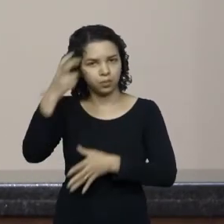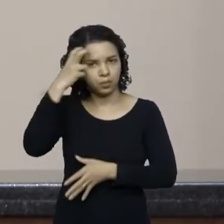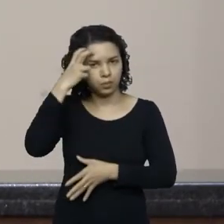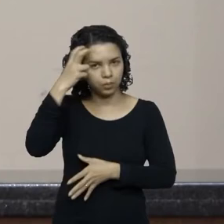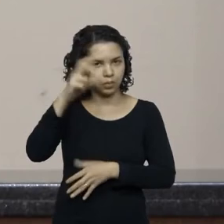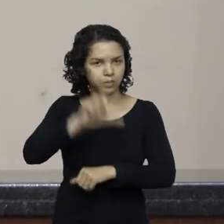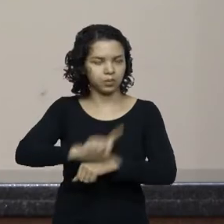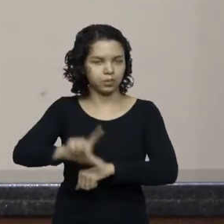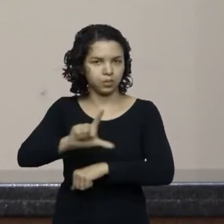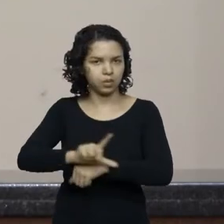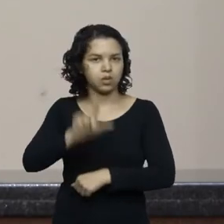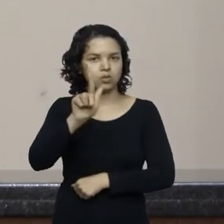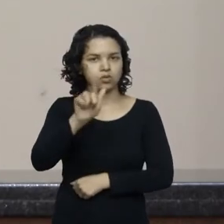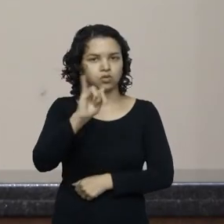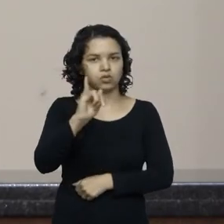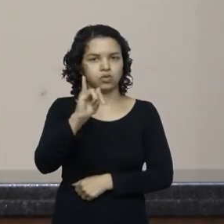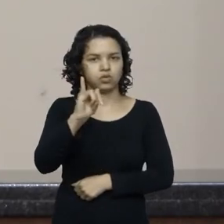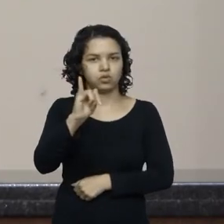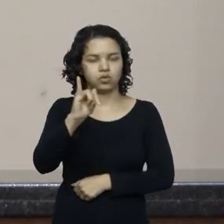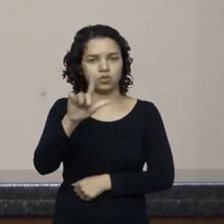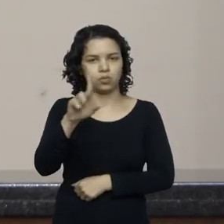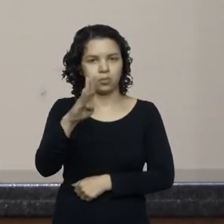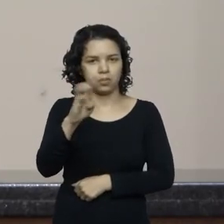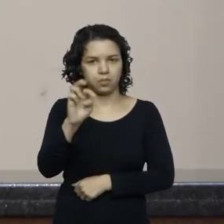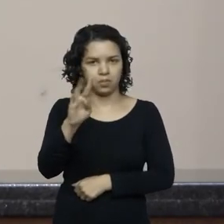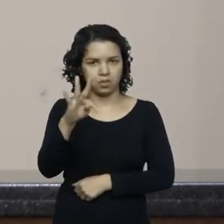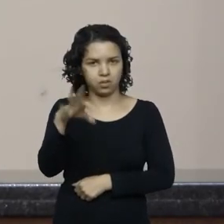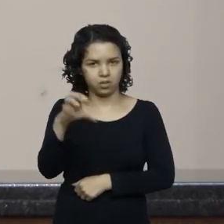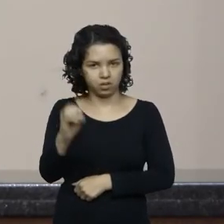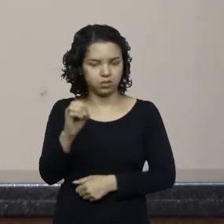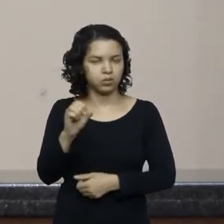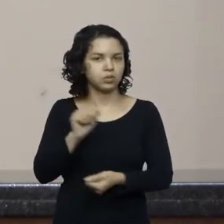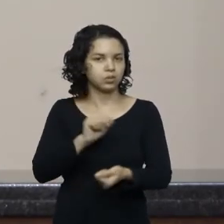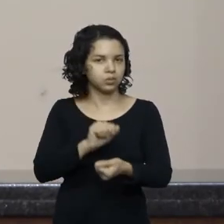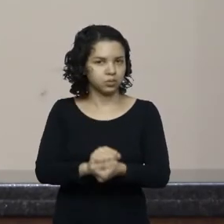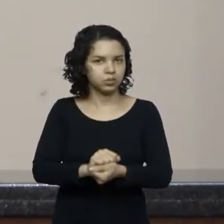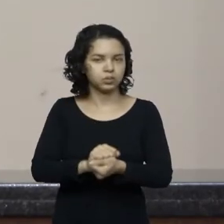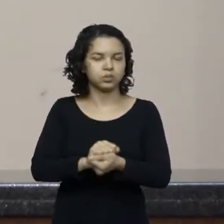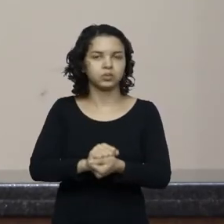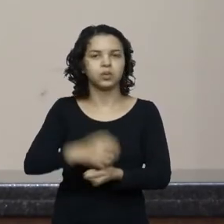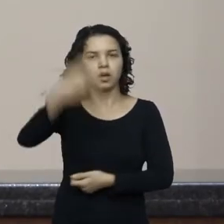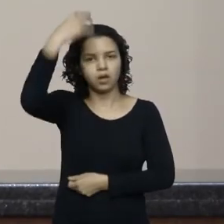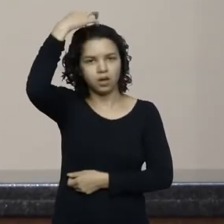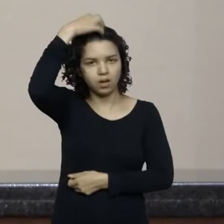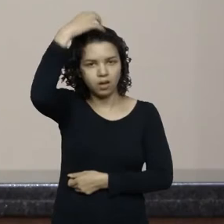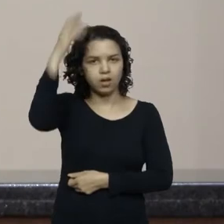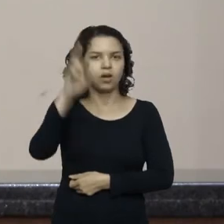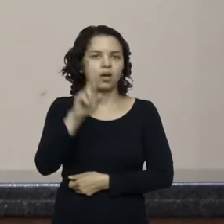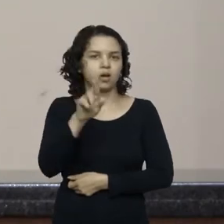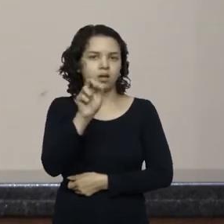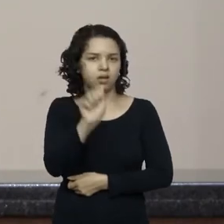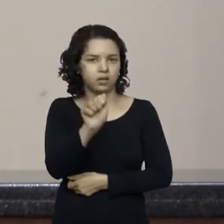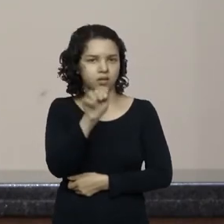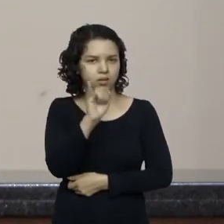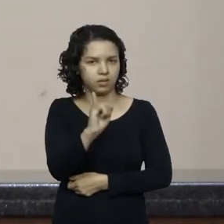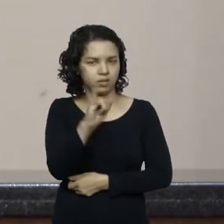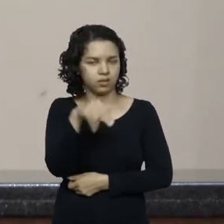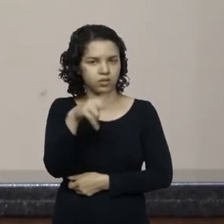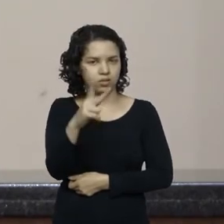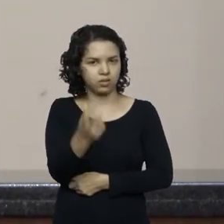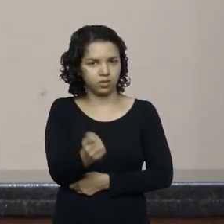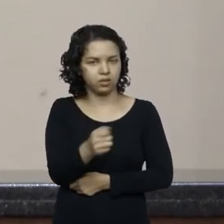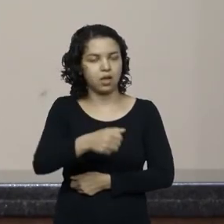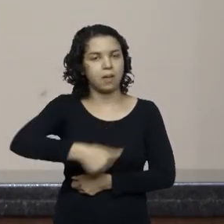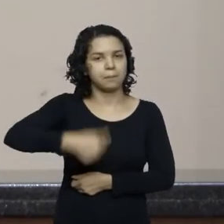Gilberto Roncone acompanhado da rainha Raíssa Freitas Viguer da primeira